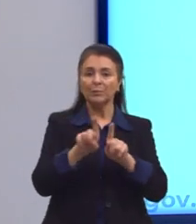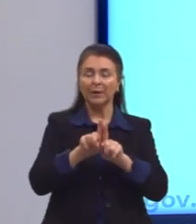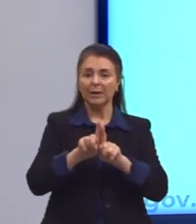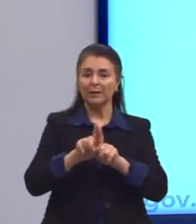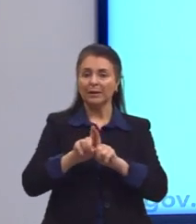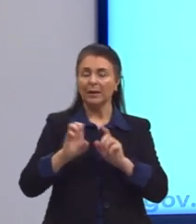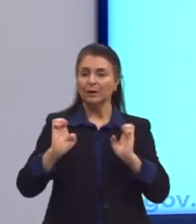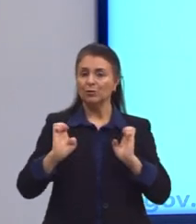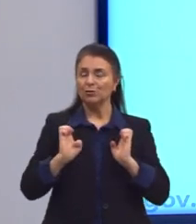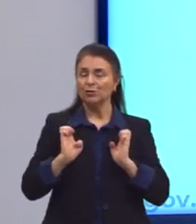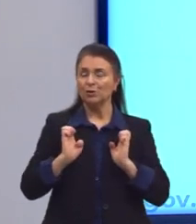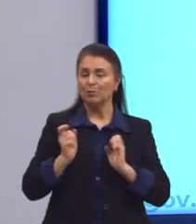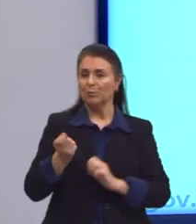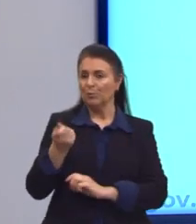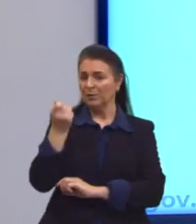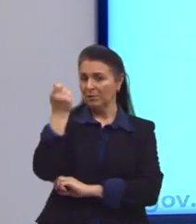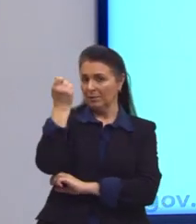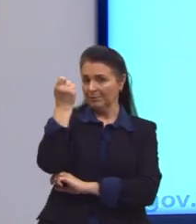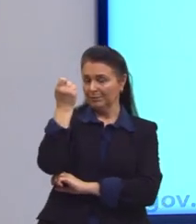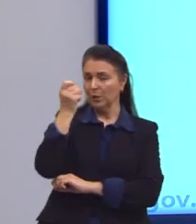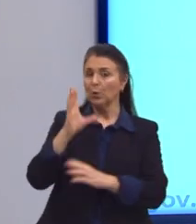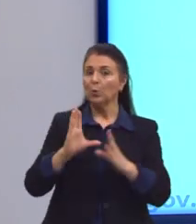chamamos hoje de classe média.